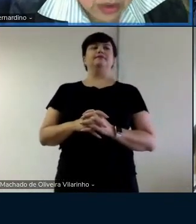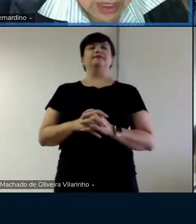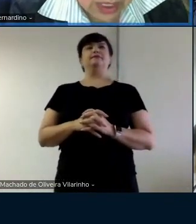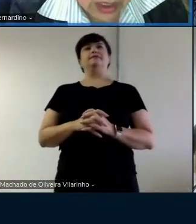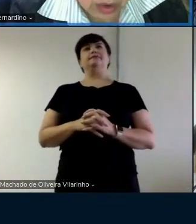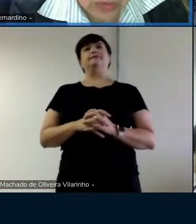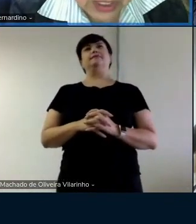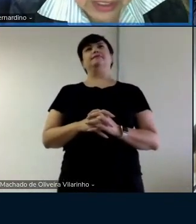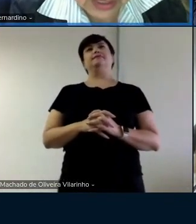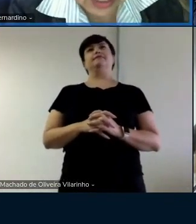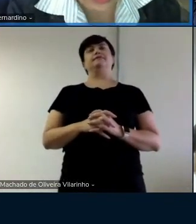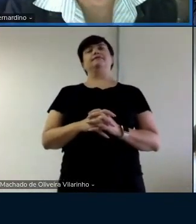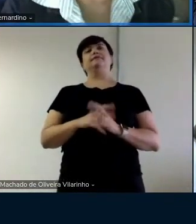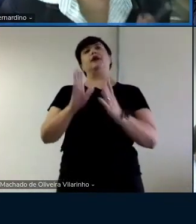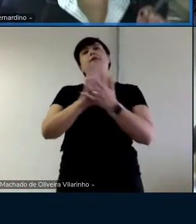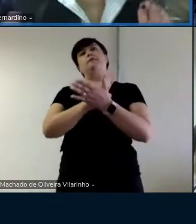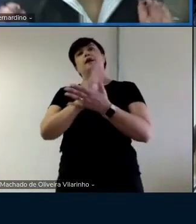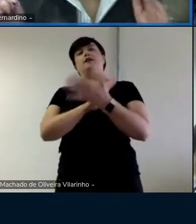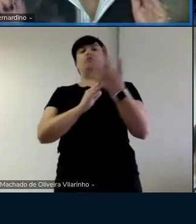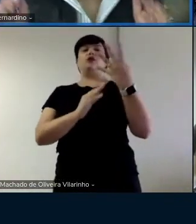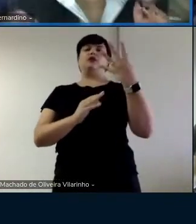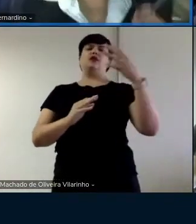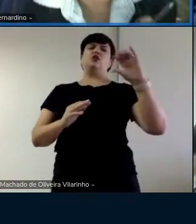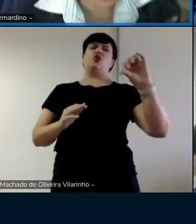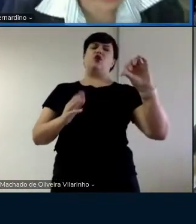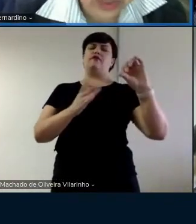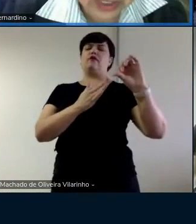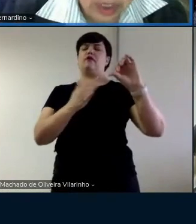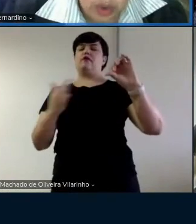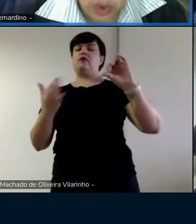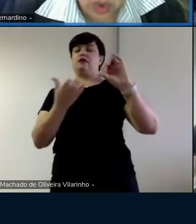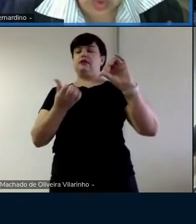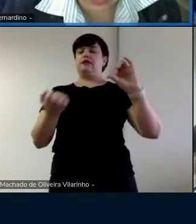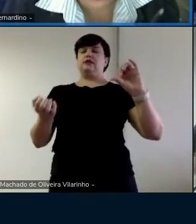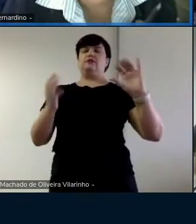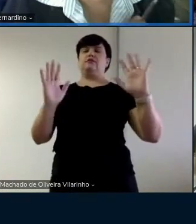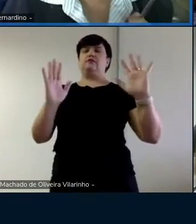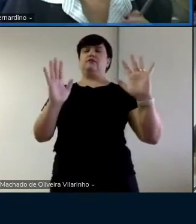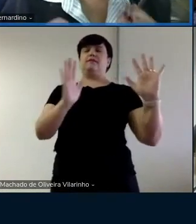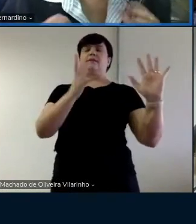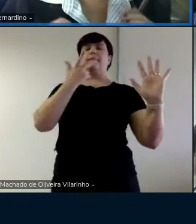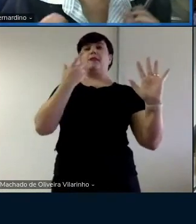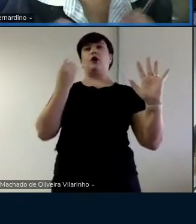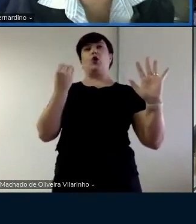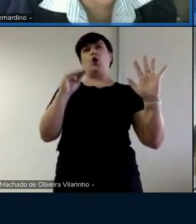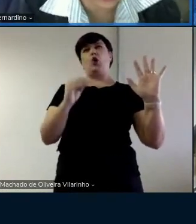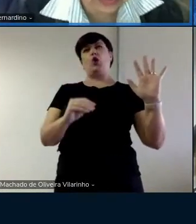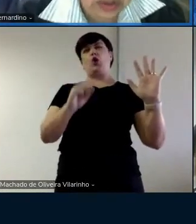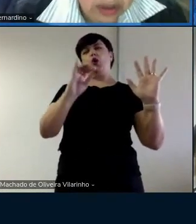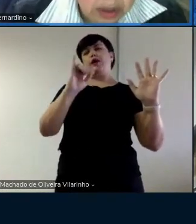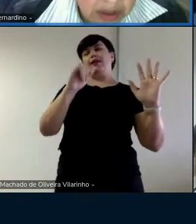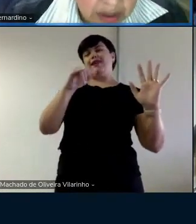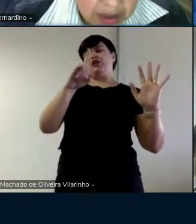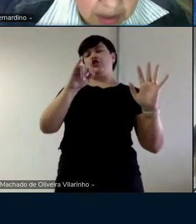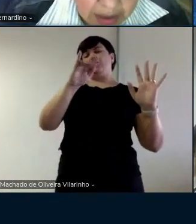de 49 a 60 não tem você colocou uns índicezinhos